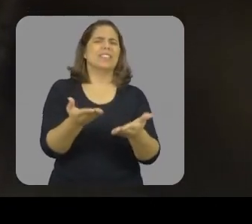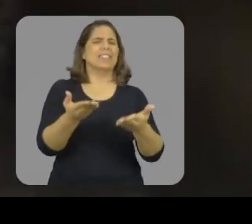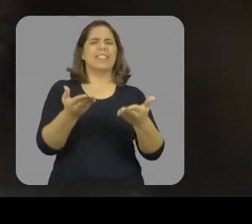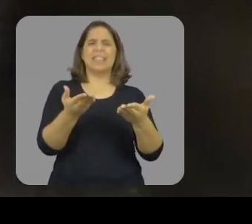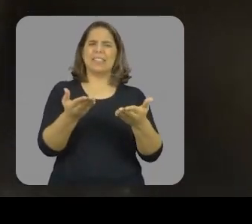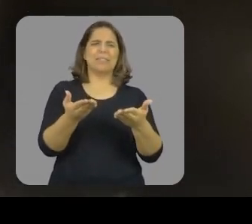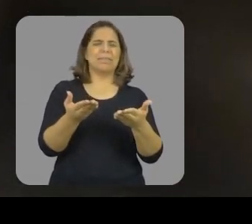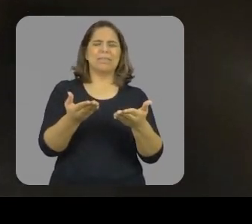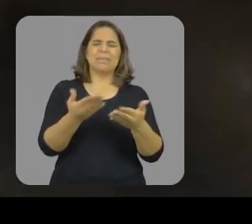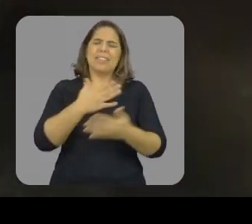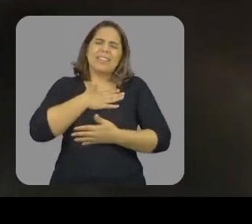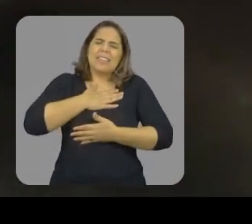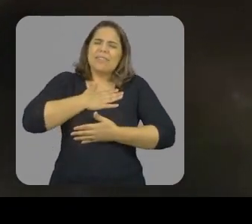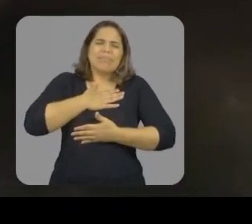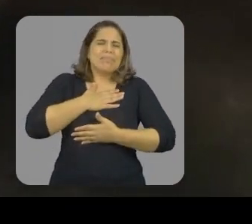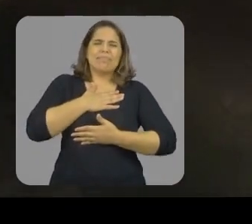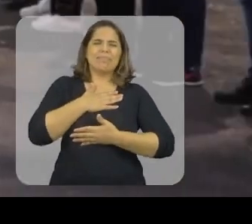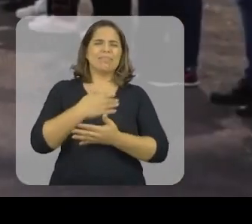riqueza.